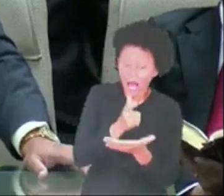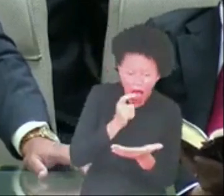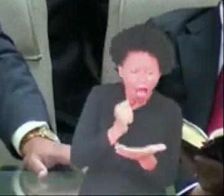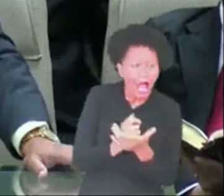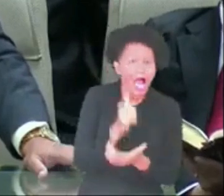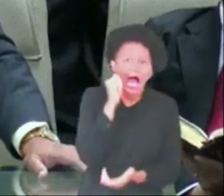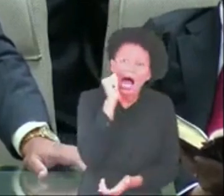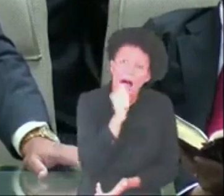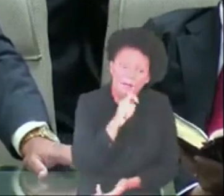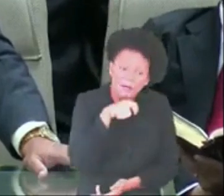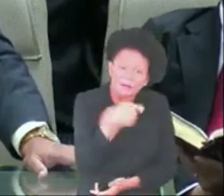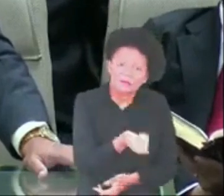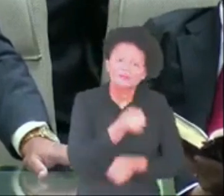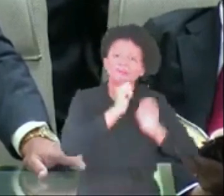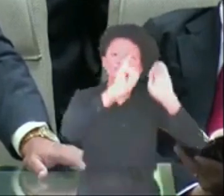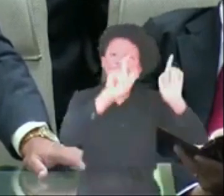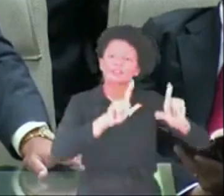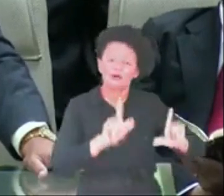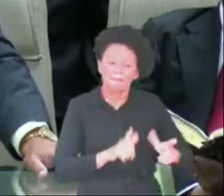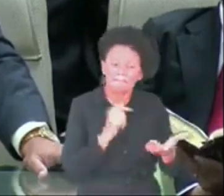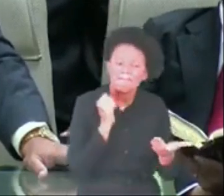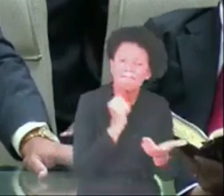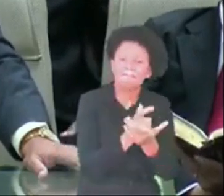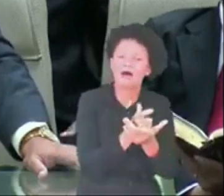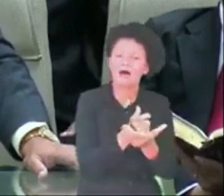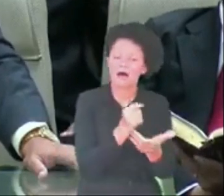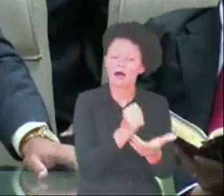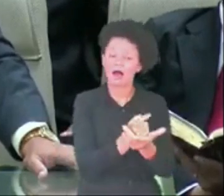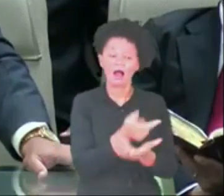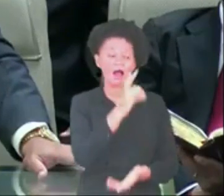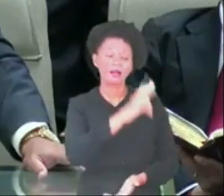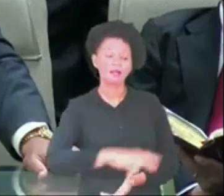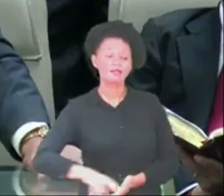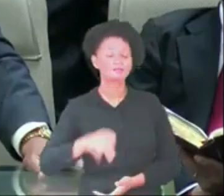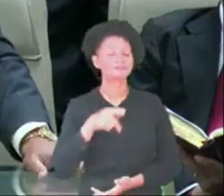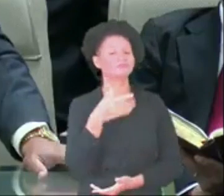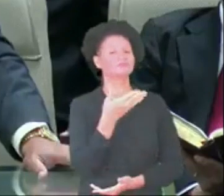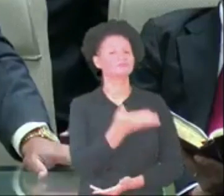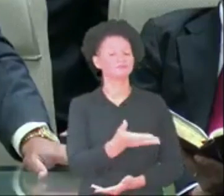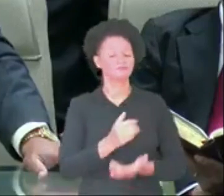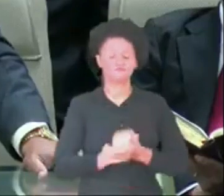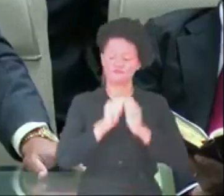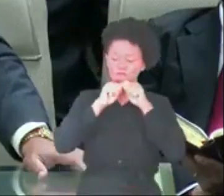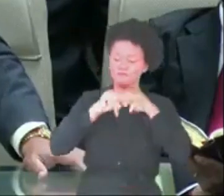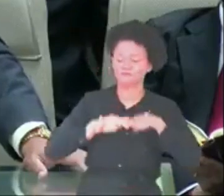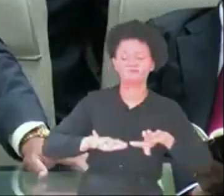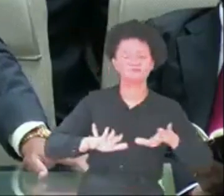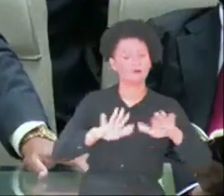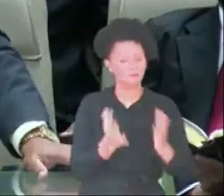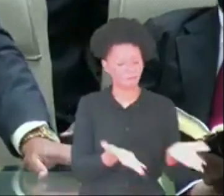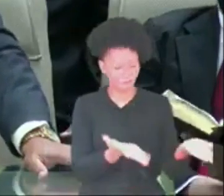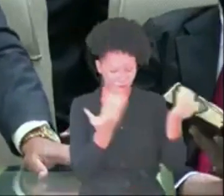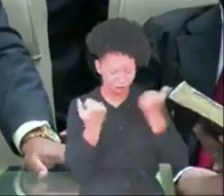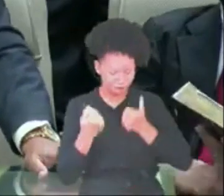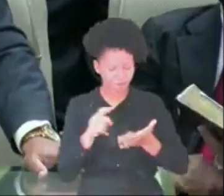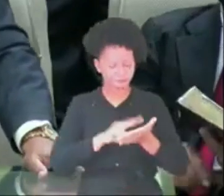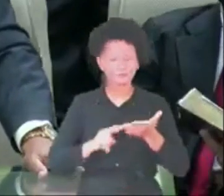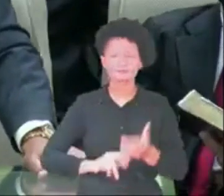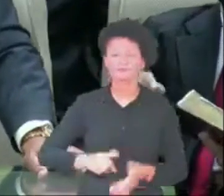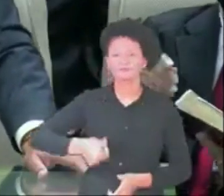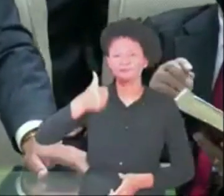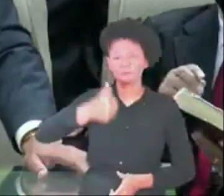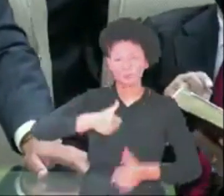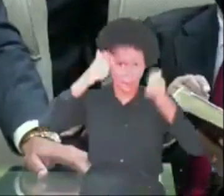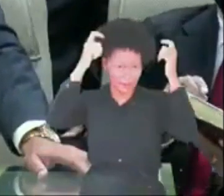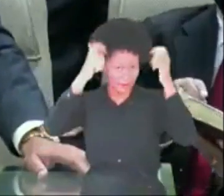Jezabel pagando para que a religião dela fosse pró-pagada. Vamos ver isso? Primeiro reis